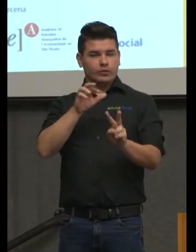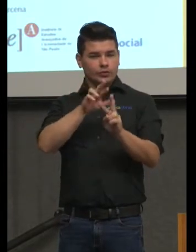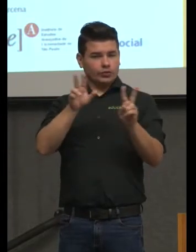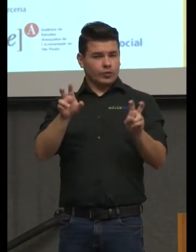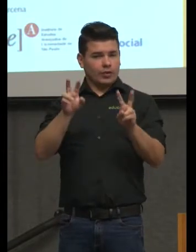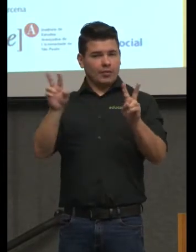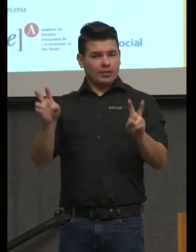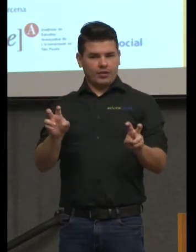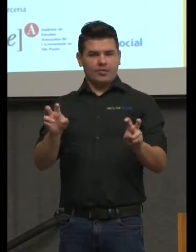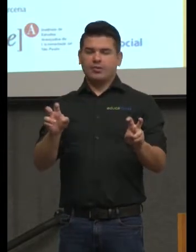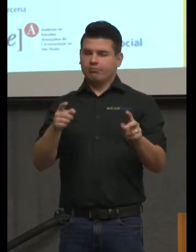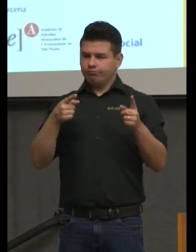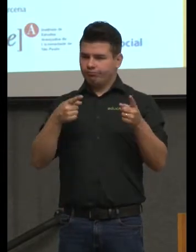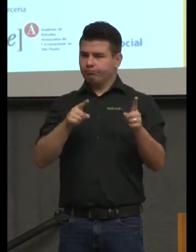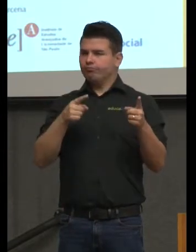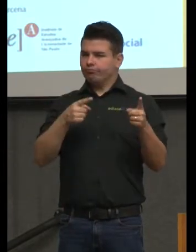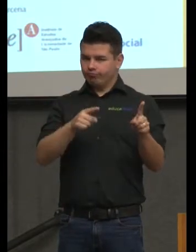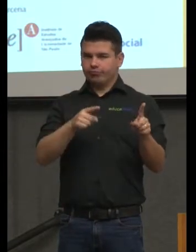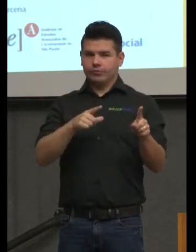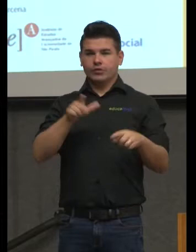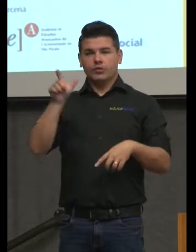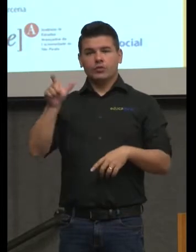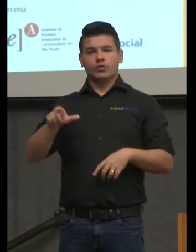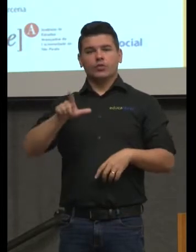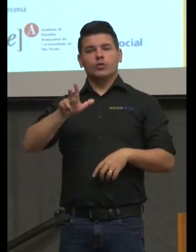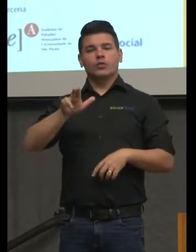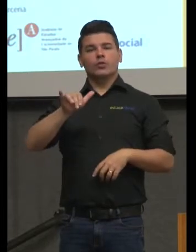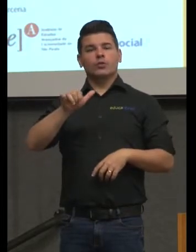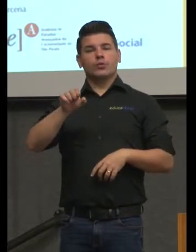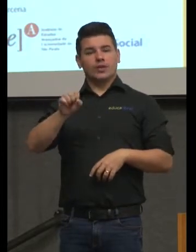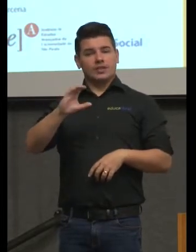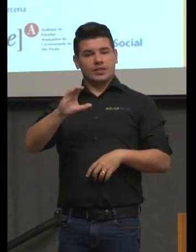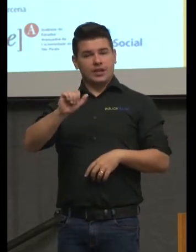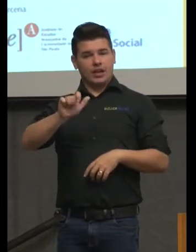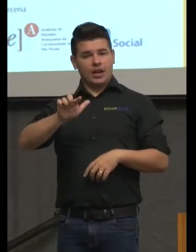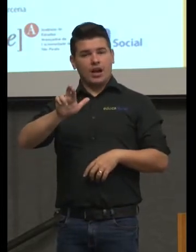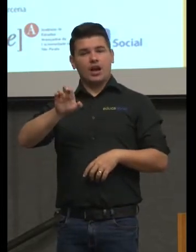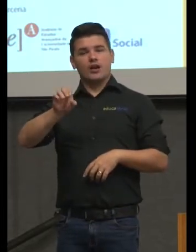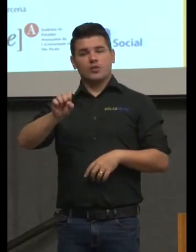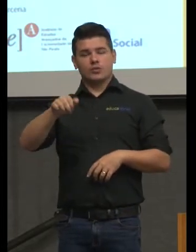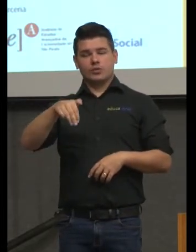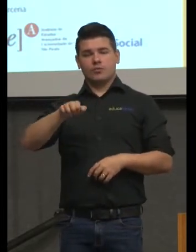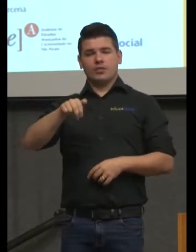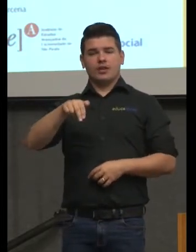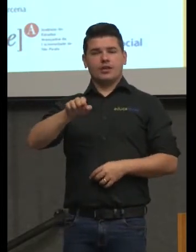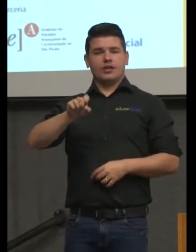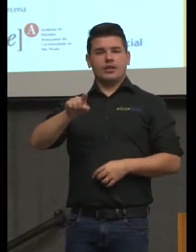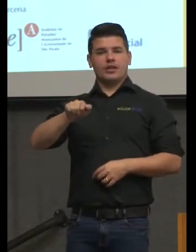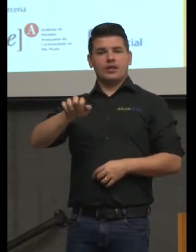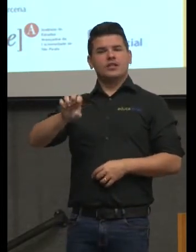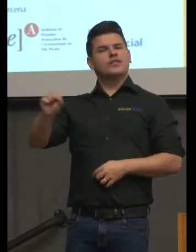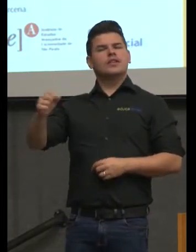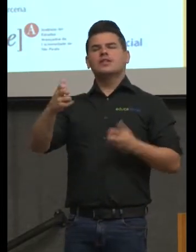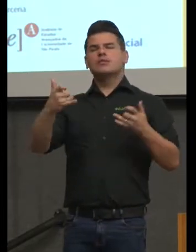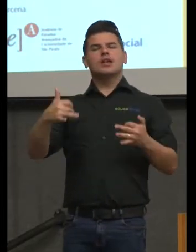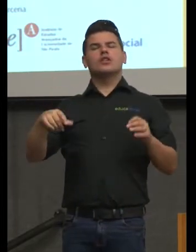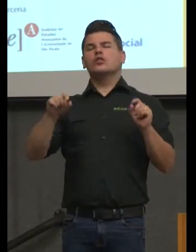do professor Luiz Carlos Menezes, que vai nos falar sobre a ação do professor,